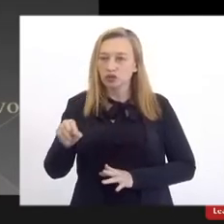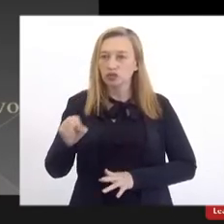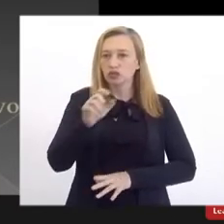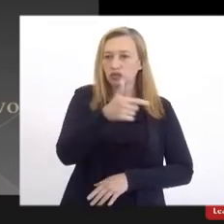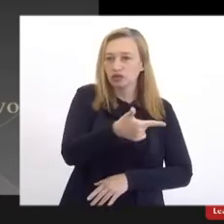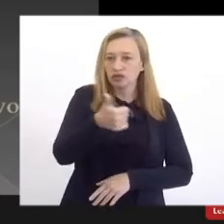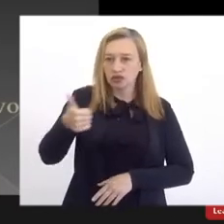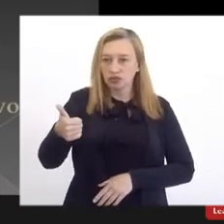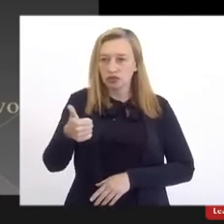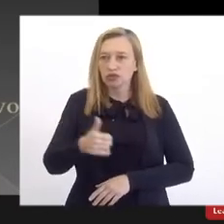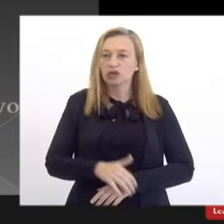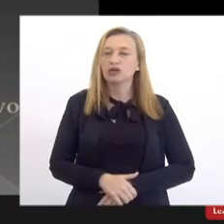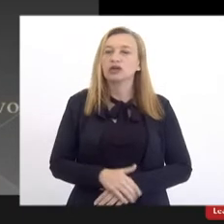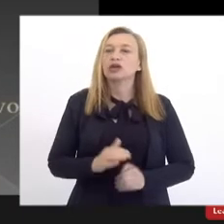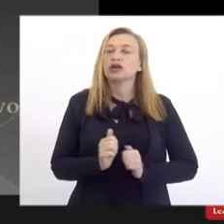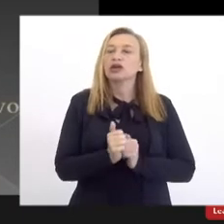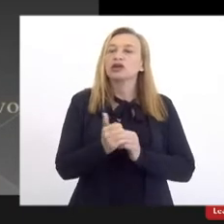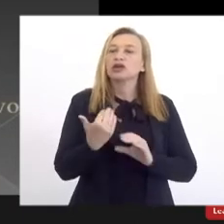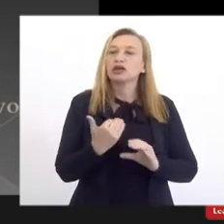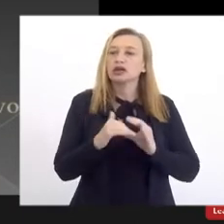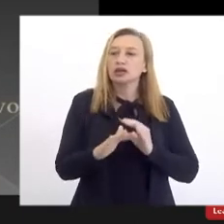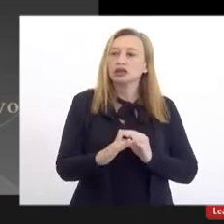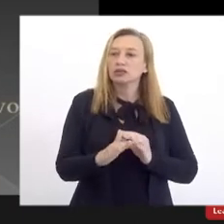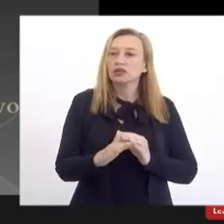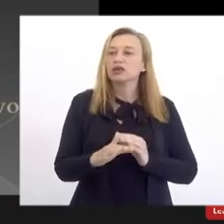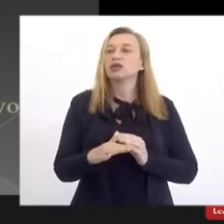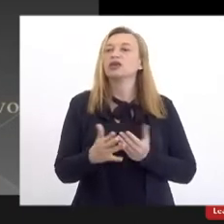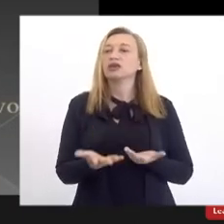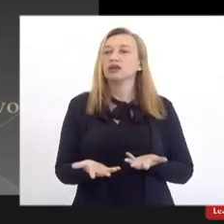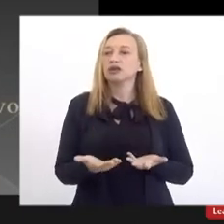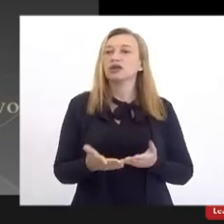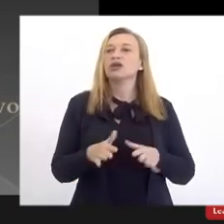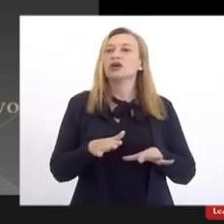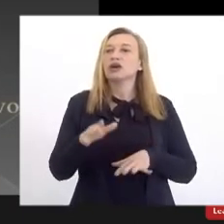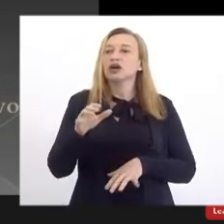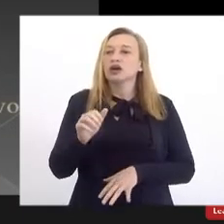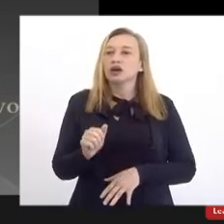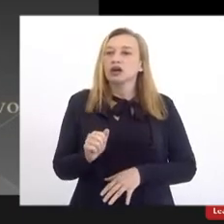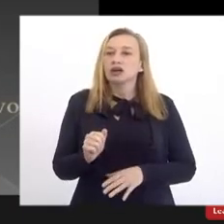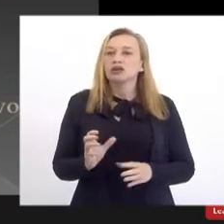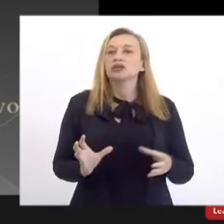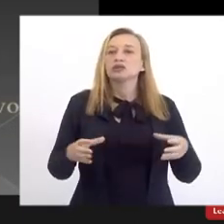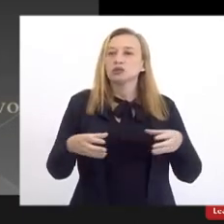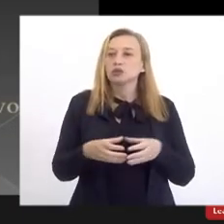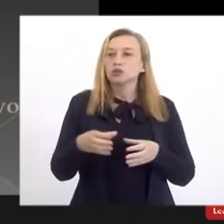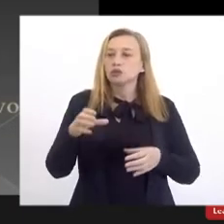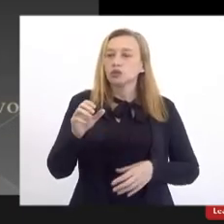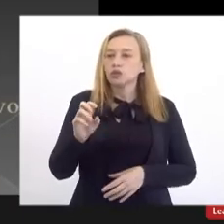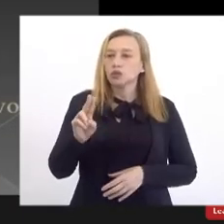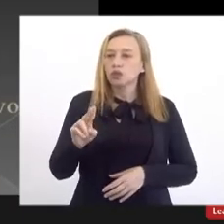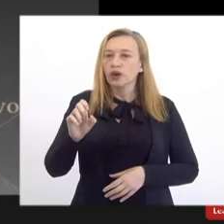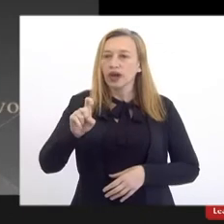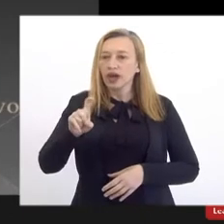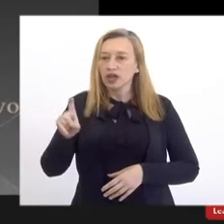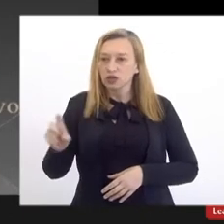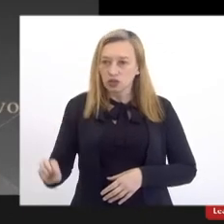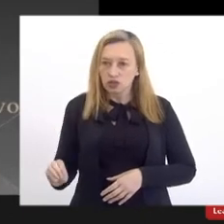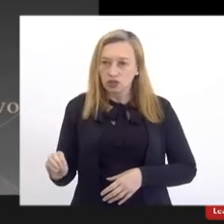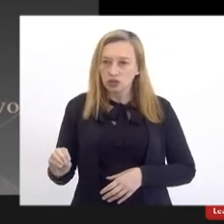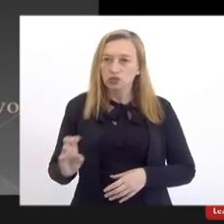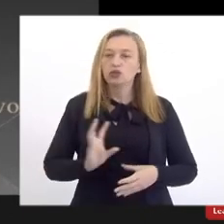a do ESO encaminha, então, manifesto da Associação dos Docentes da UESO com vistas à